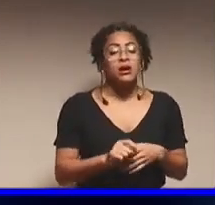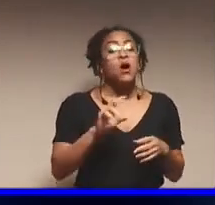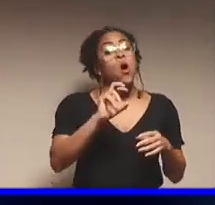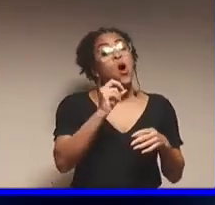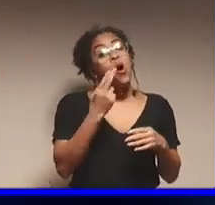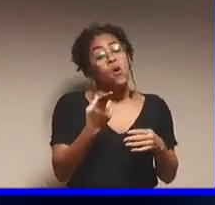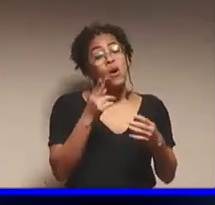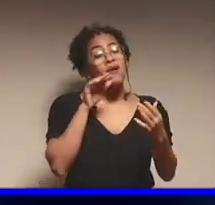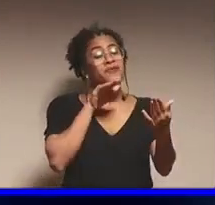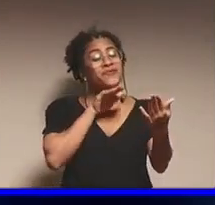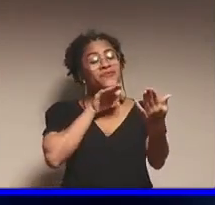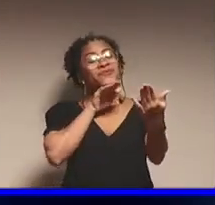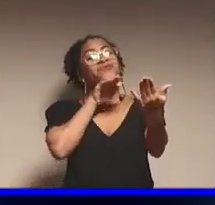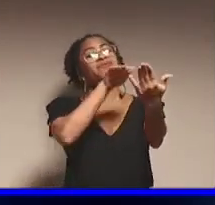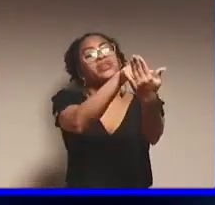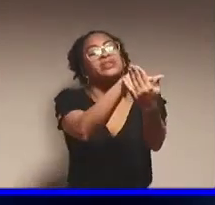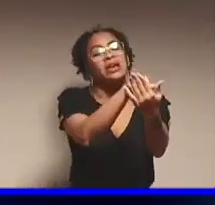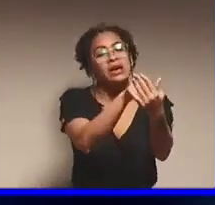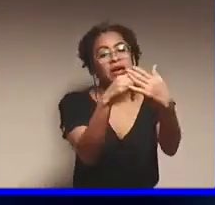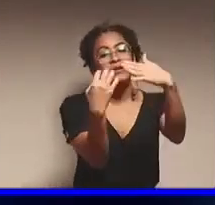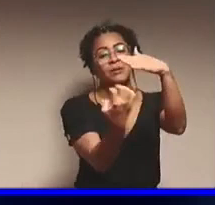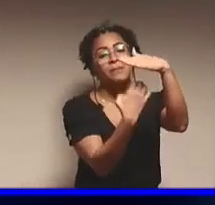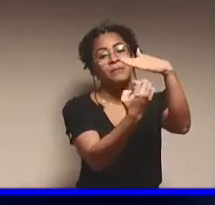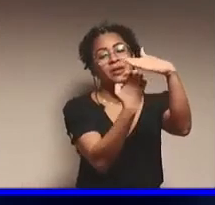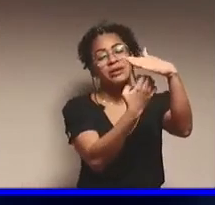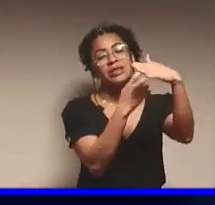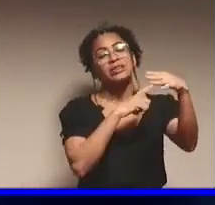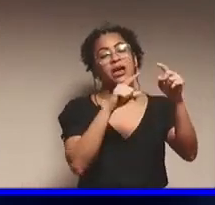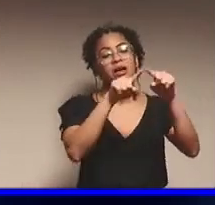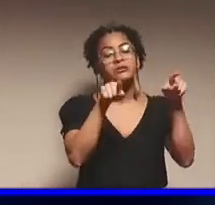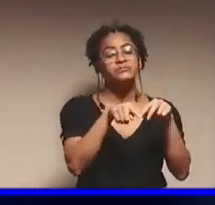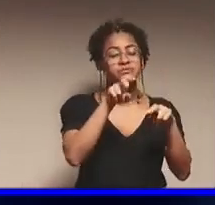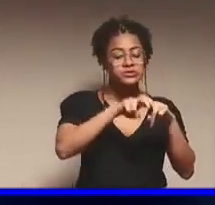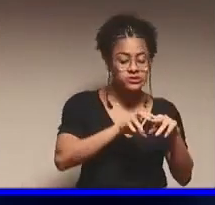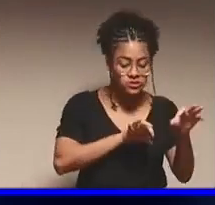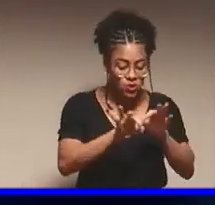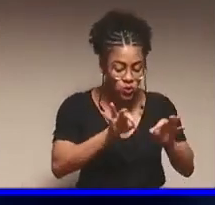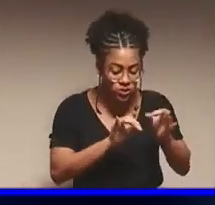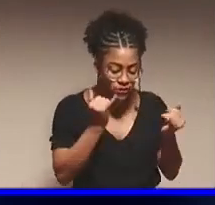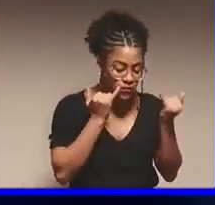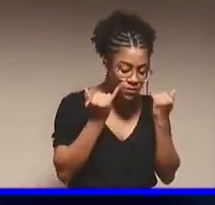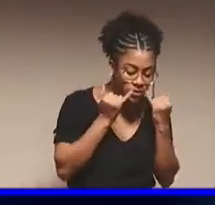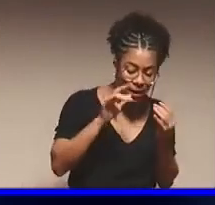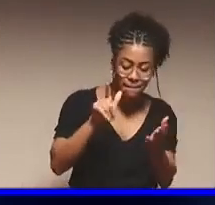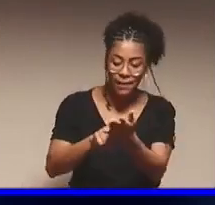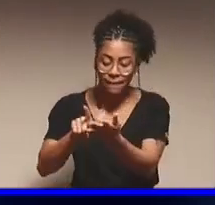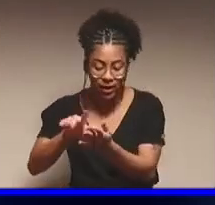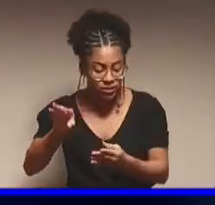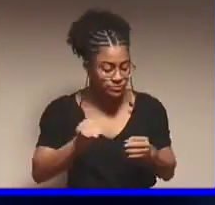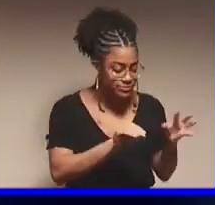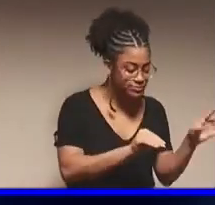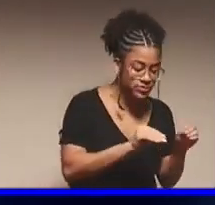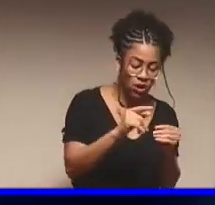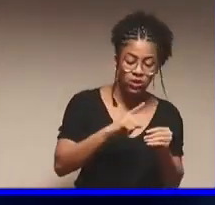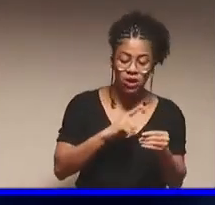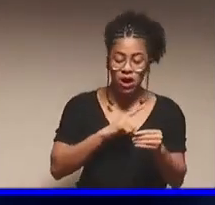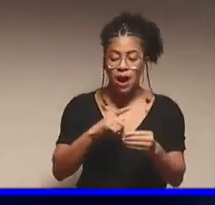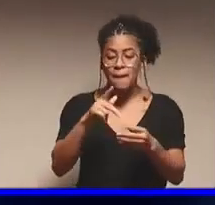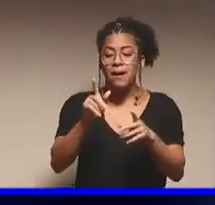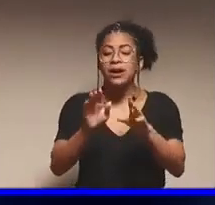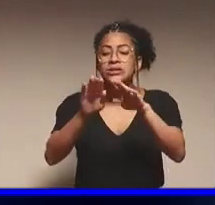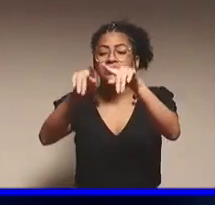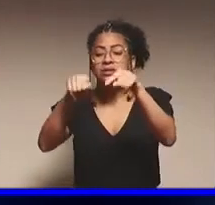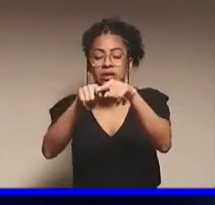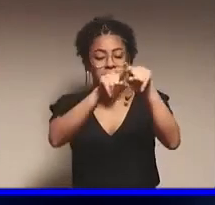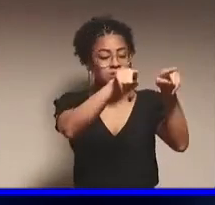corredor de uma empresa, sentado, organizando informações, pegando papéis gerados por vários departamentos e